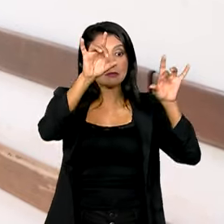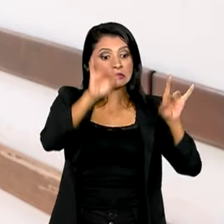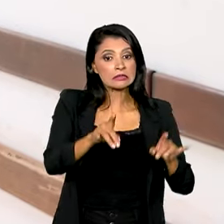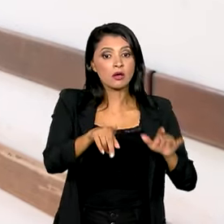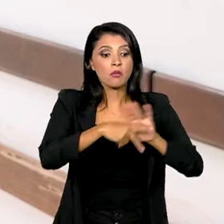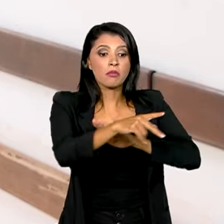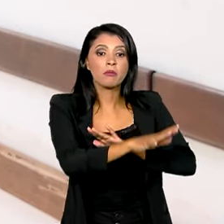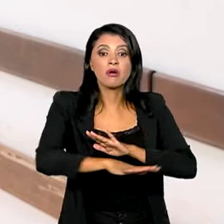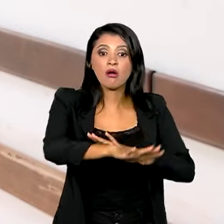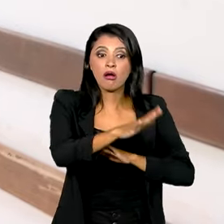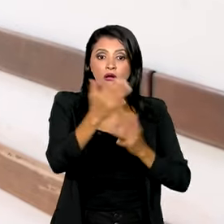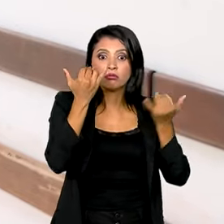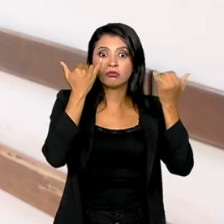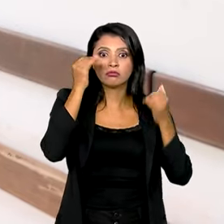médica.